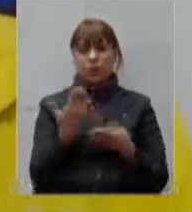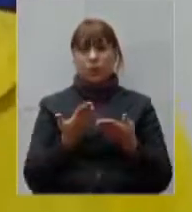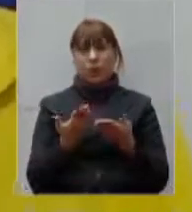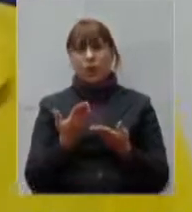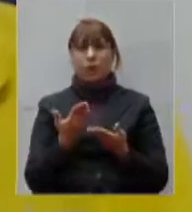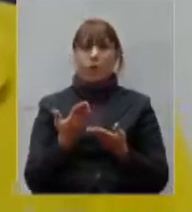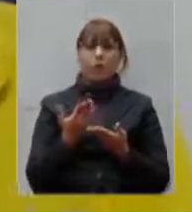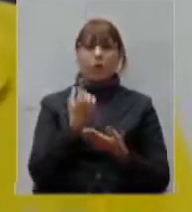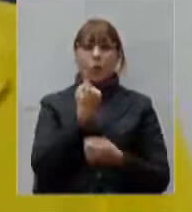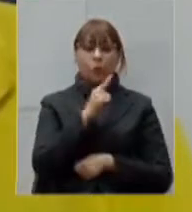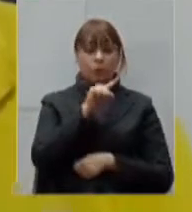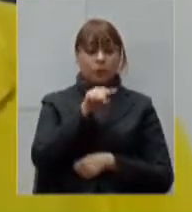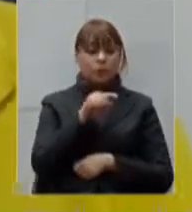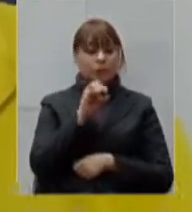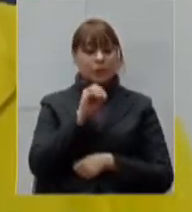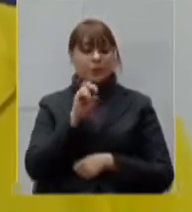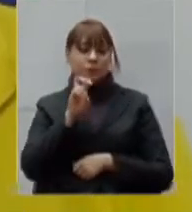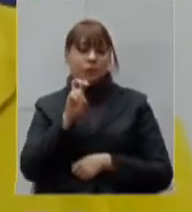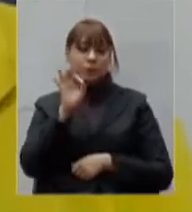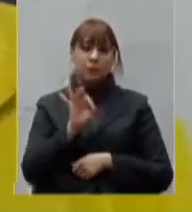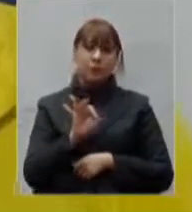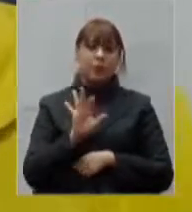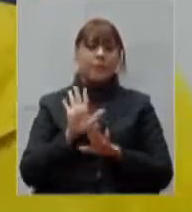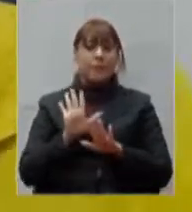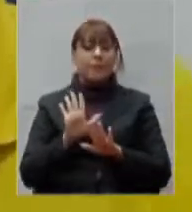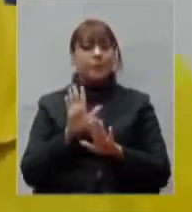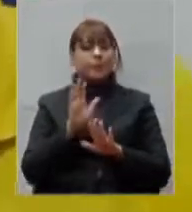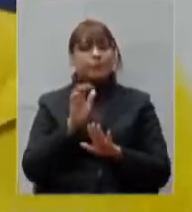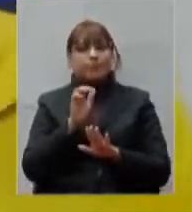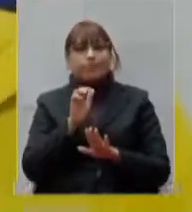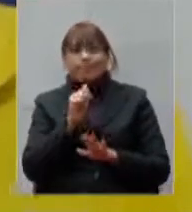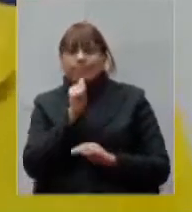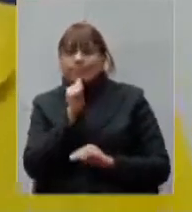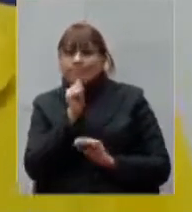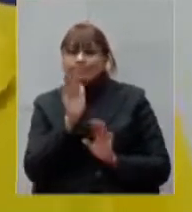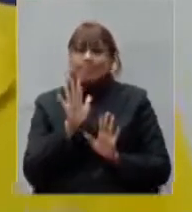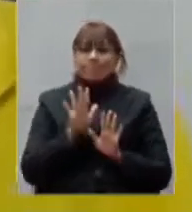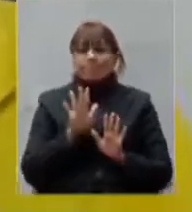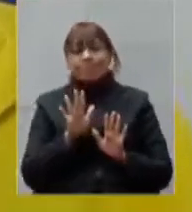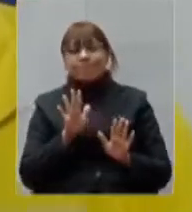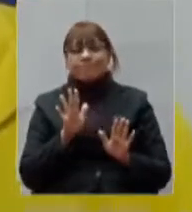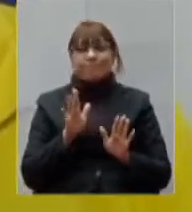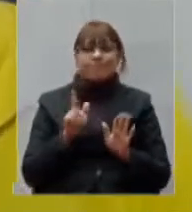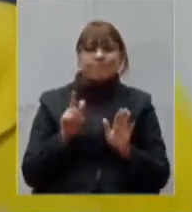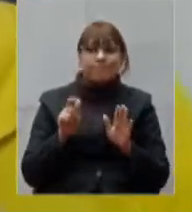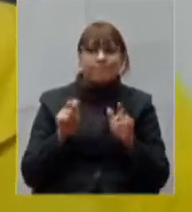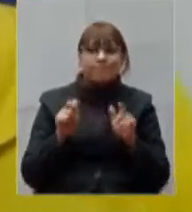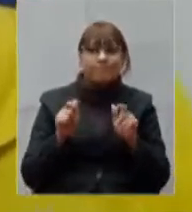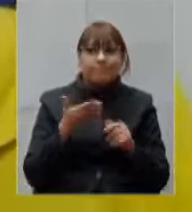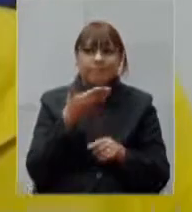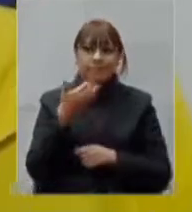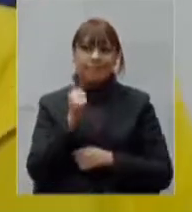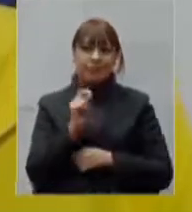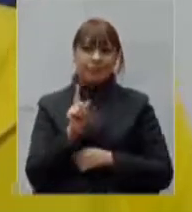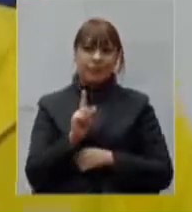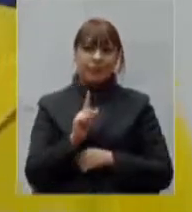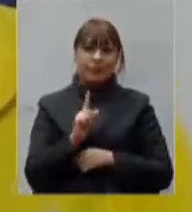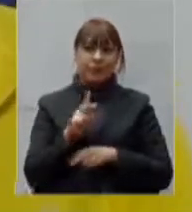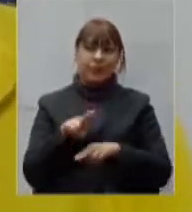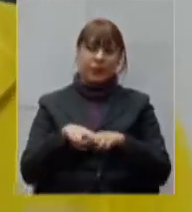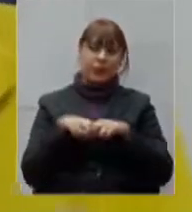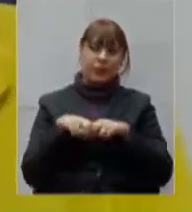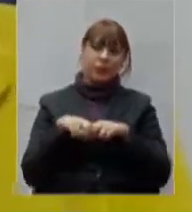a 1,05, mas ainda não foi suficiente para nós fazermos aqui a abertura definitiva, por exemplo, do comércio.